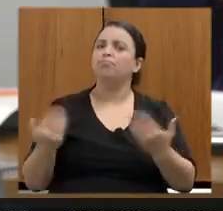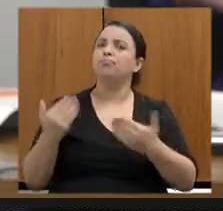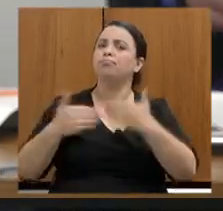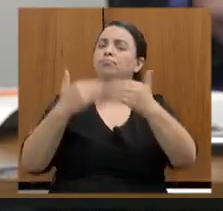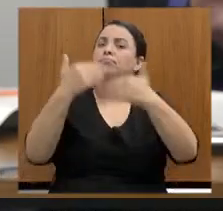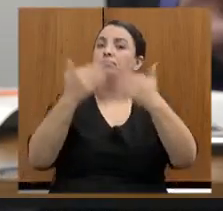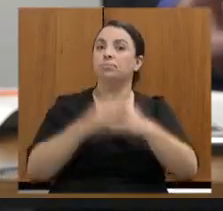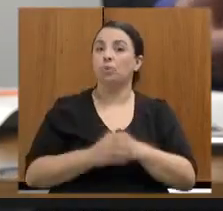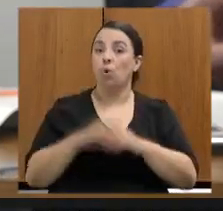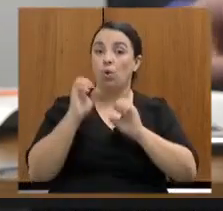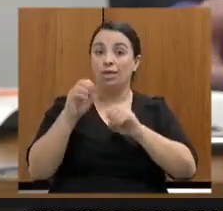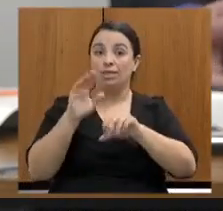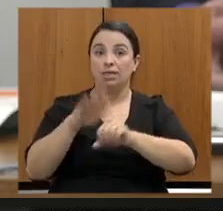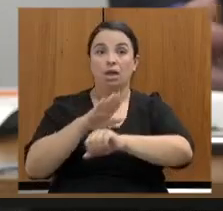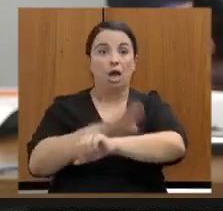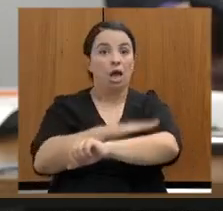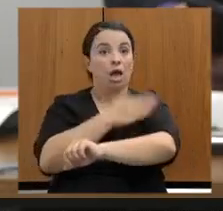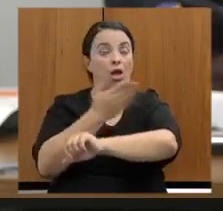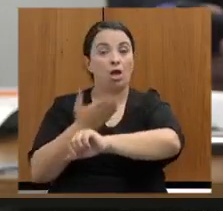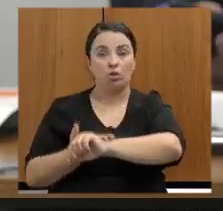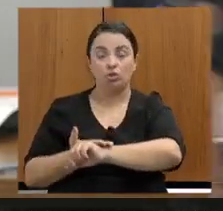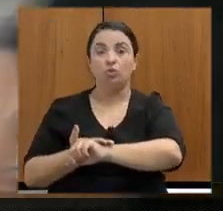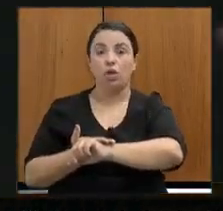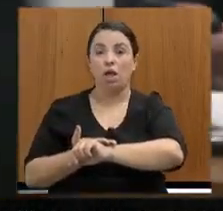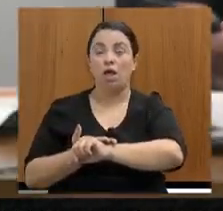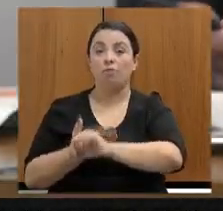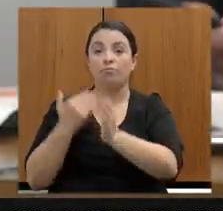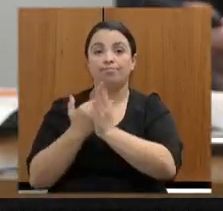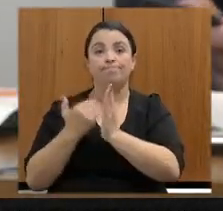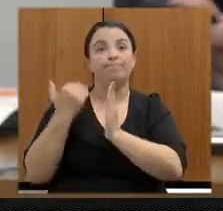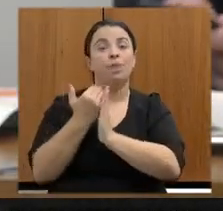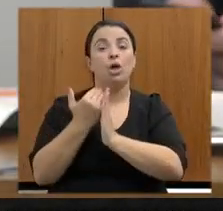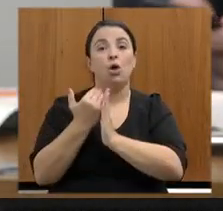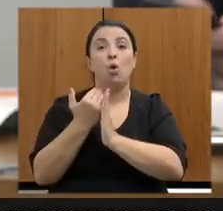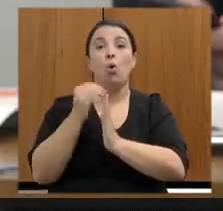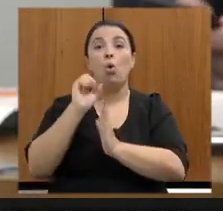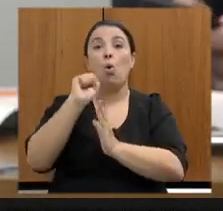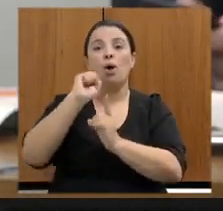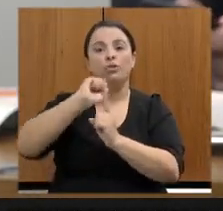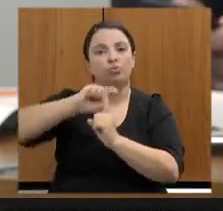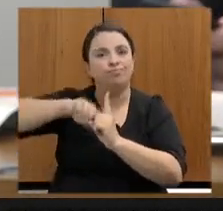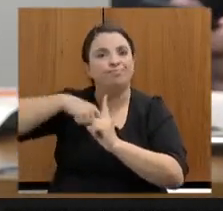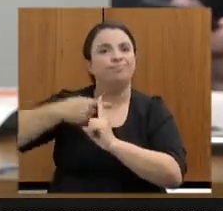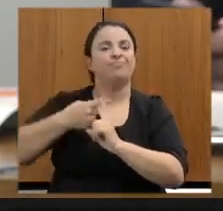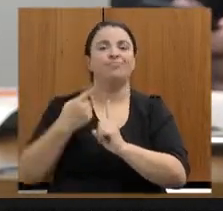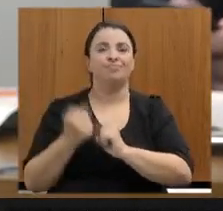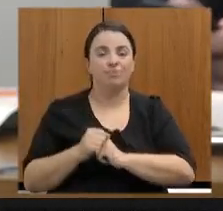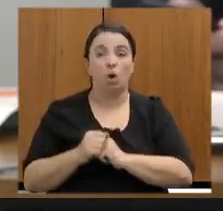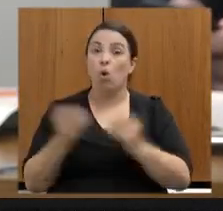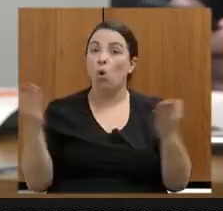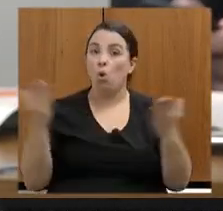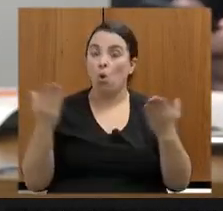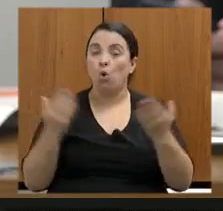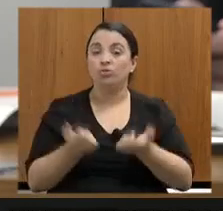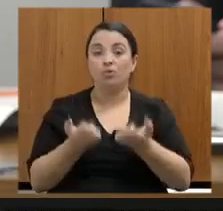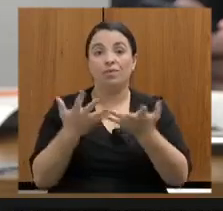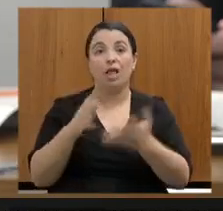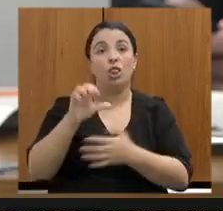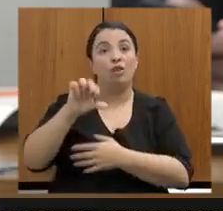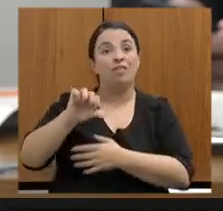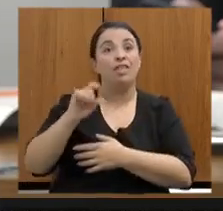gestão, considerando 2019 para cá, oito vezes. Hoje, são ofertadas 91 mil